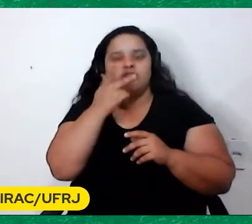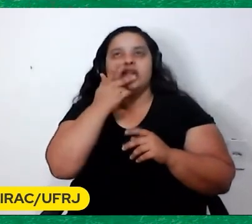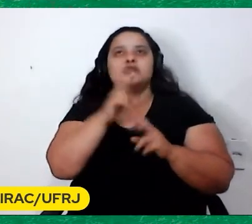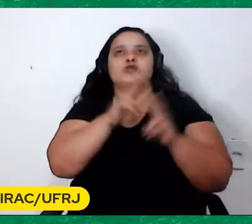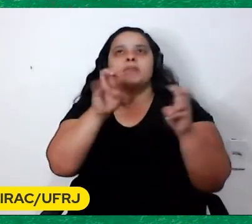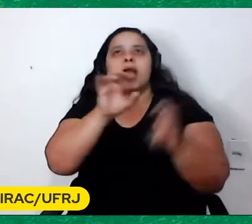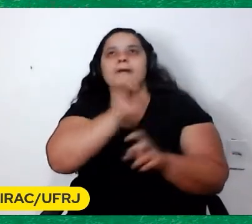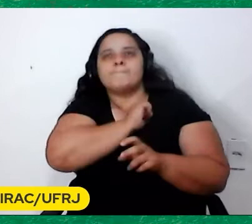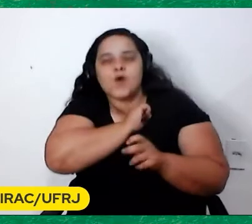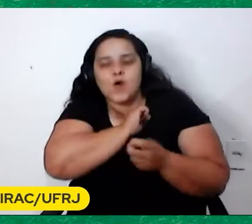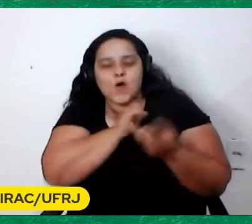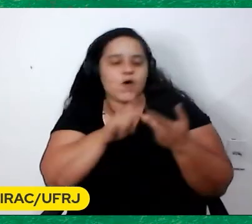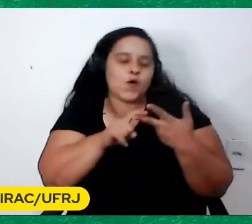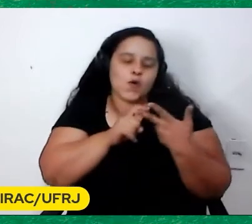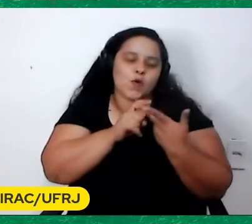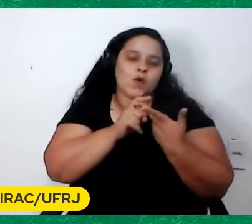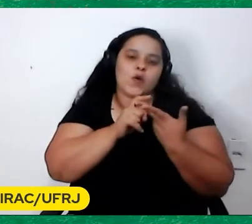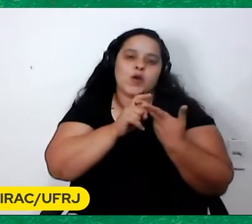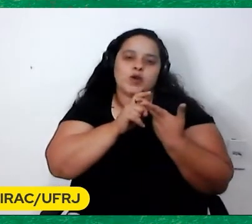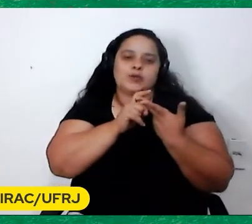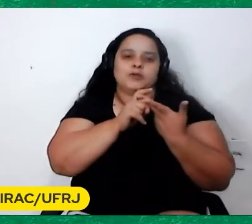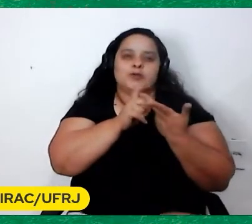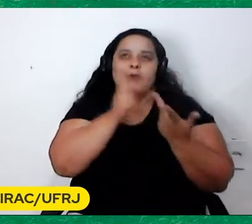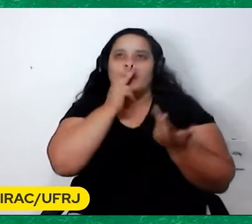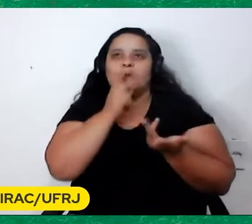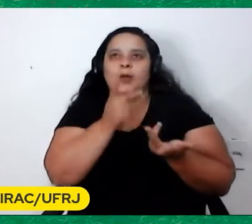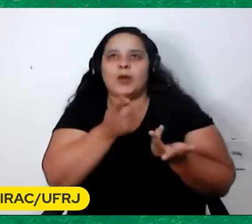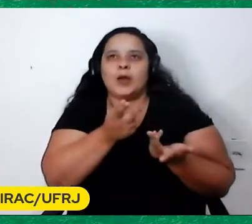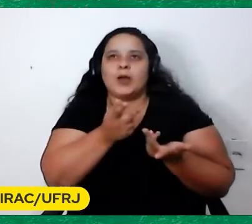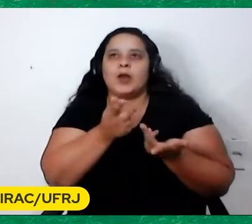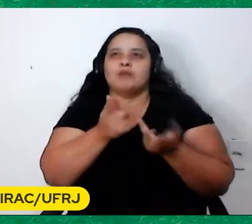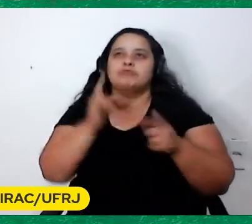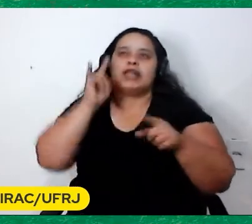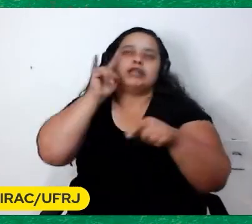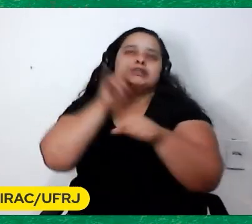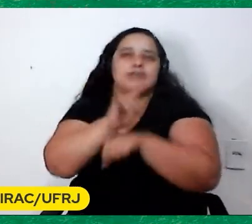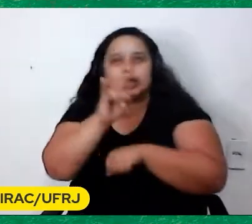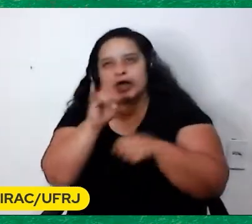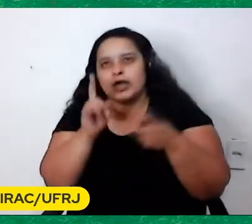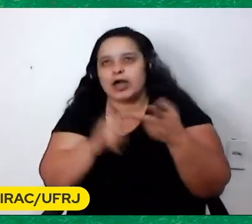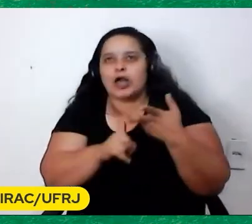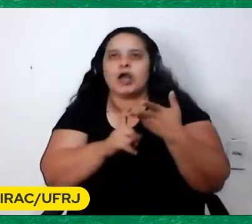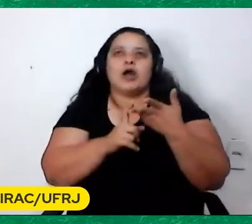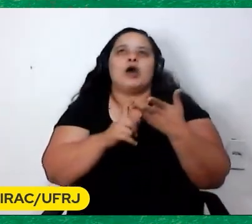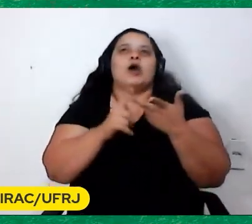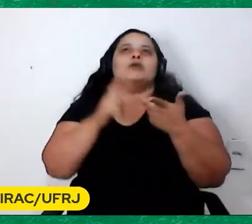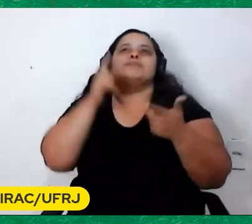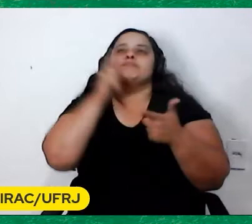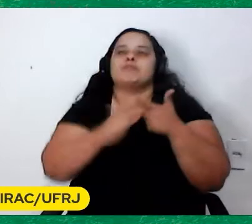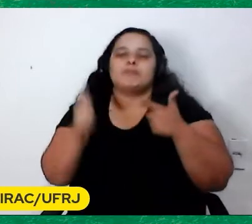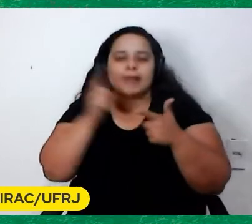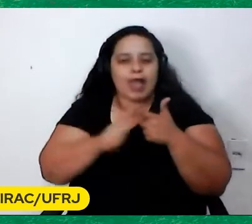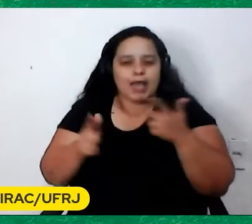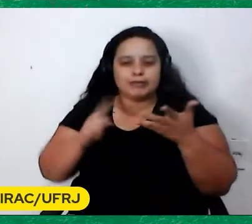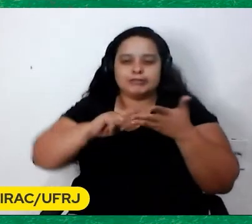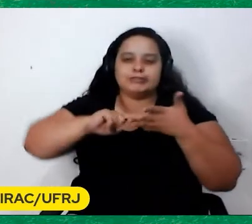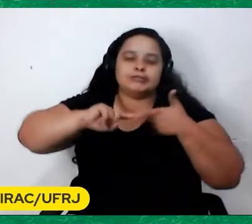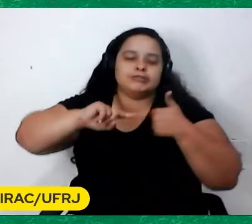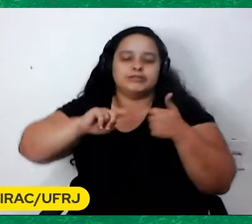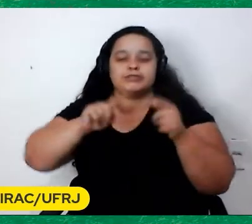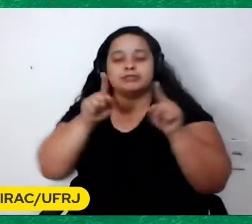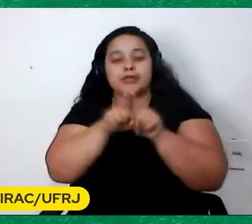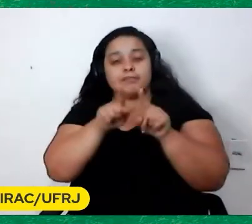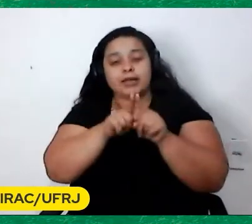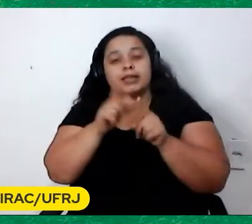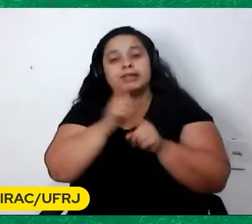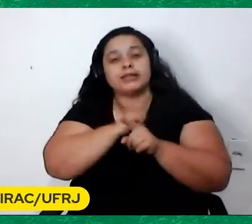paixões Terríveis Das traições Das queixas Você vai também Encontrar alguém